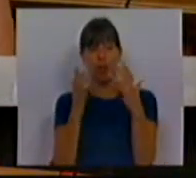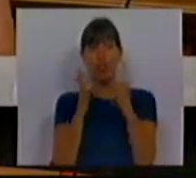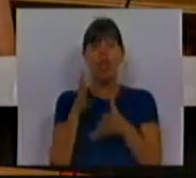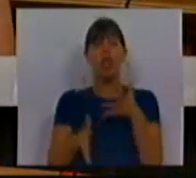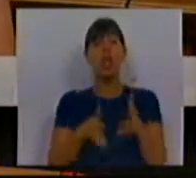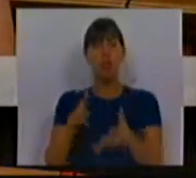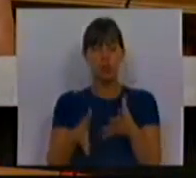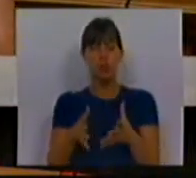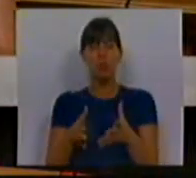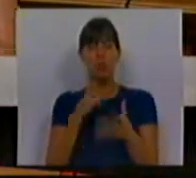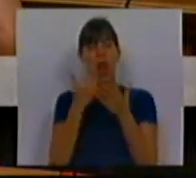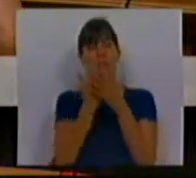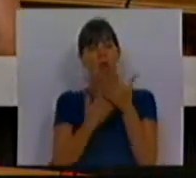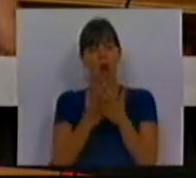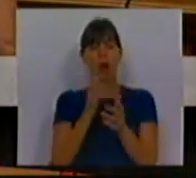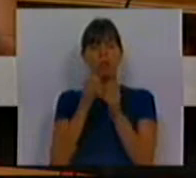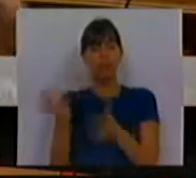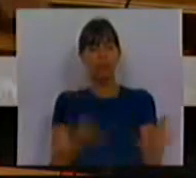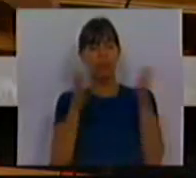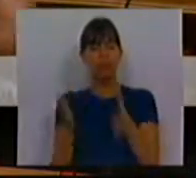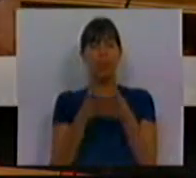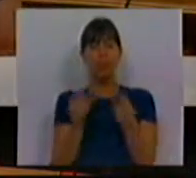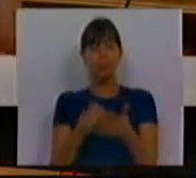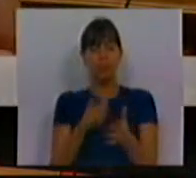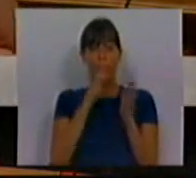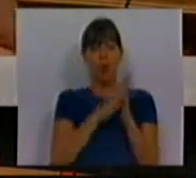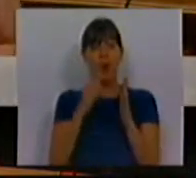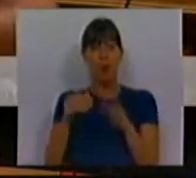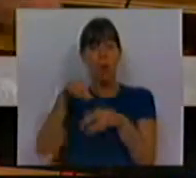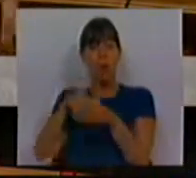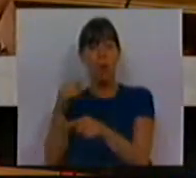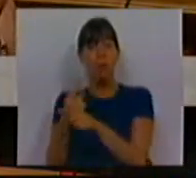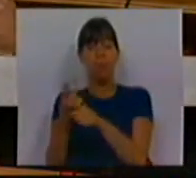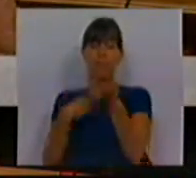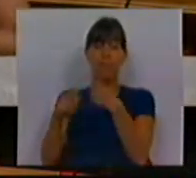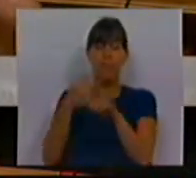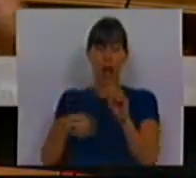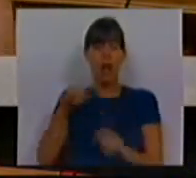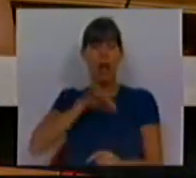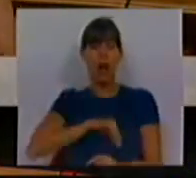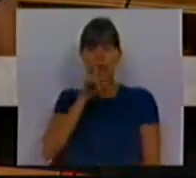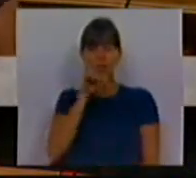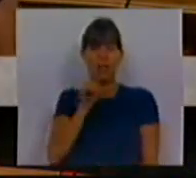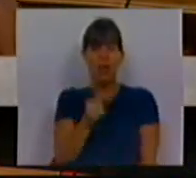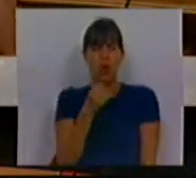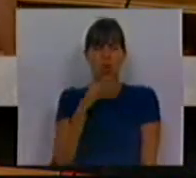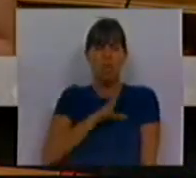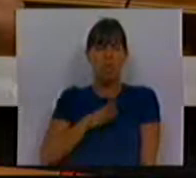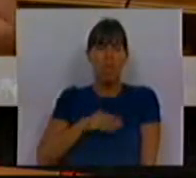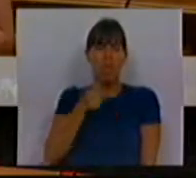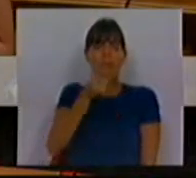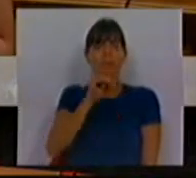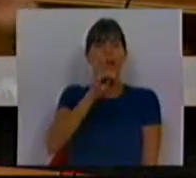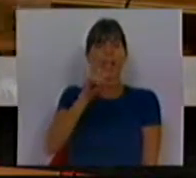indústria constrói o seu negócio a fabricar equipamentos que também copiam conteúdos, vende-os ganhando bilhões em todo o mundo,